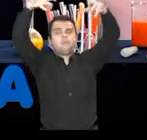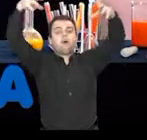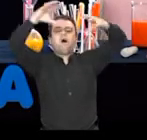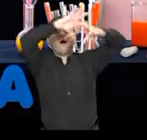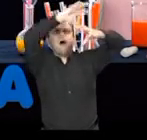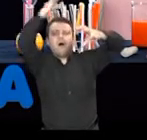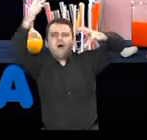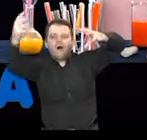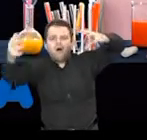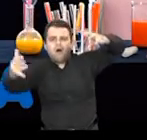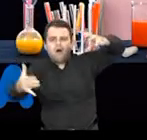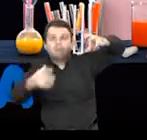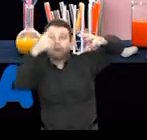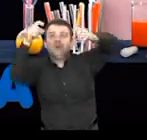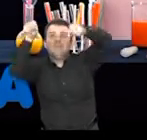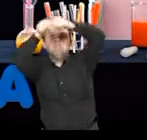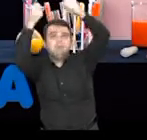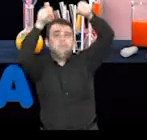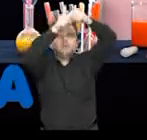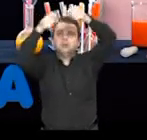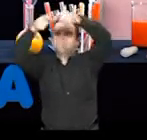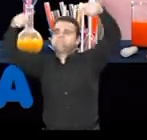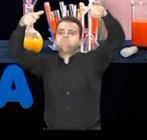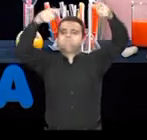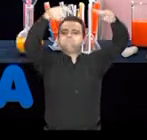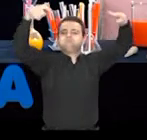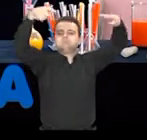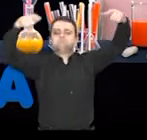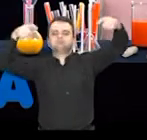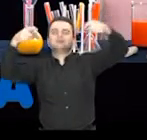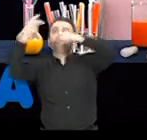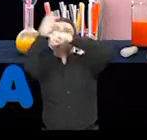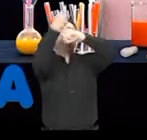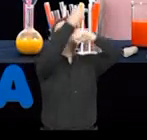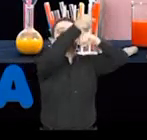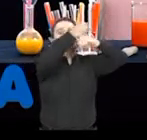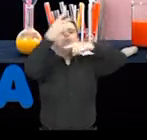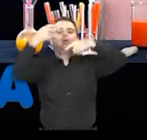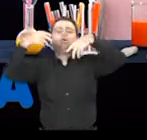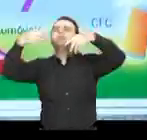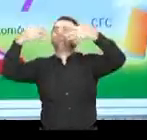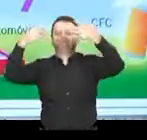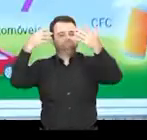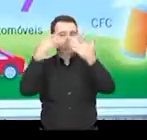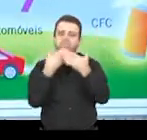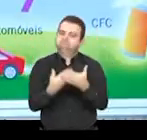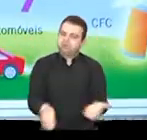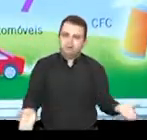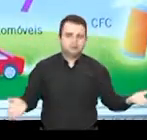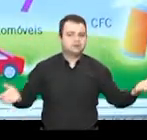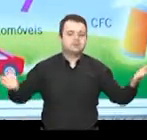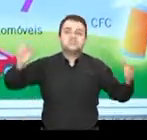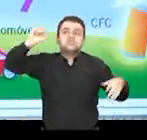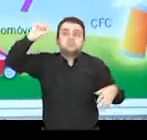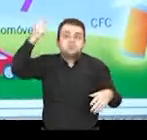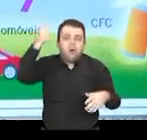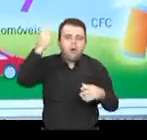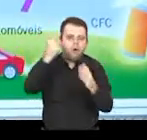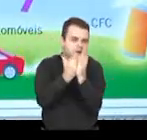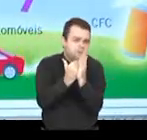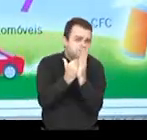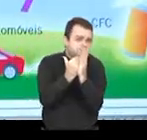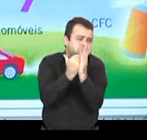buracos na camada de ozônio que protegeria o nosso planeta desses raios solares. Então, eles entram em maior quantidade